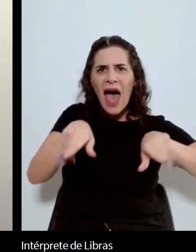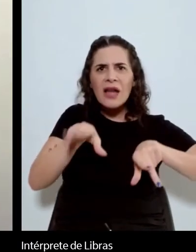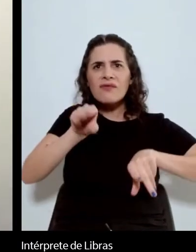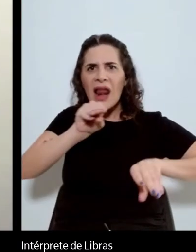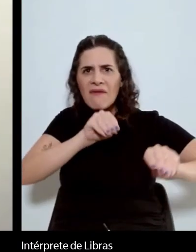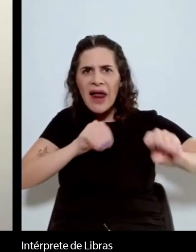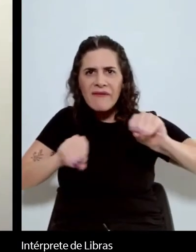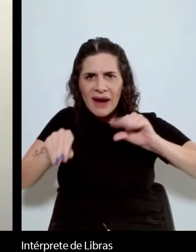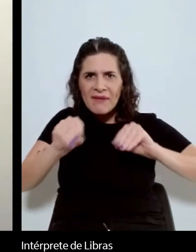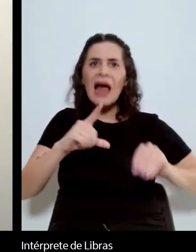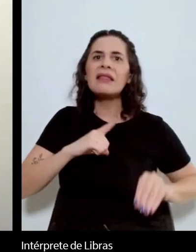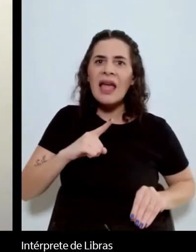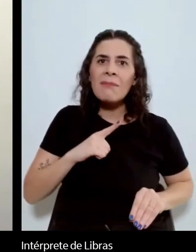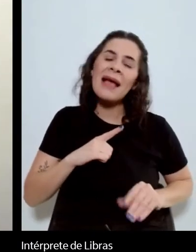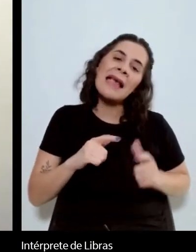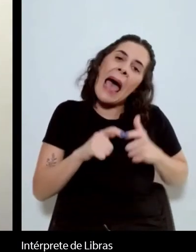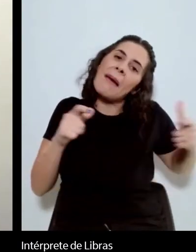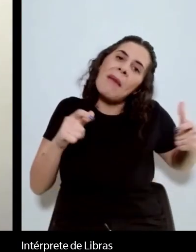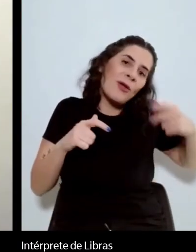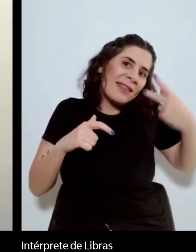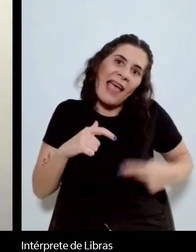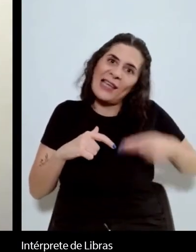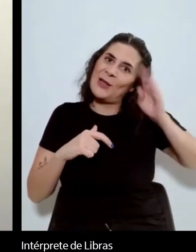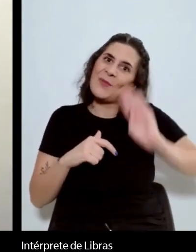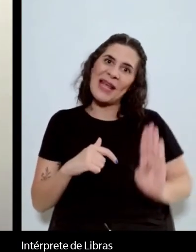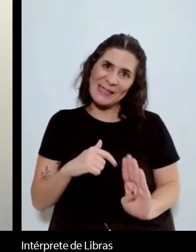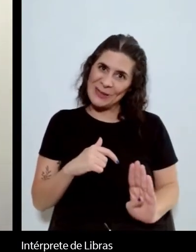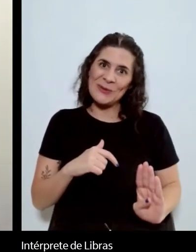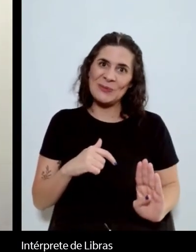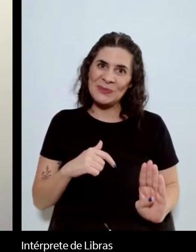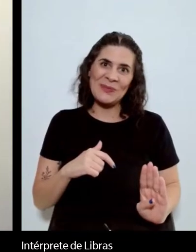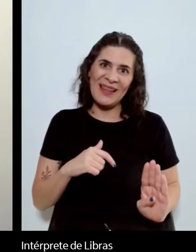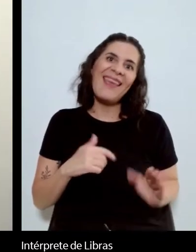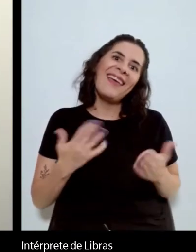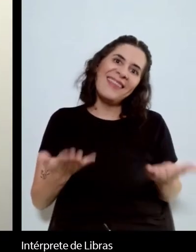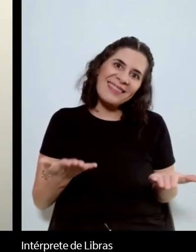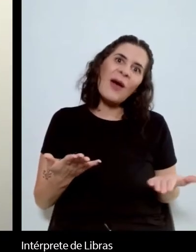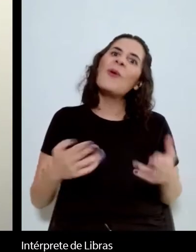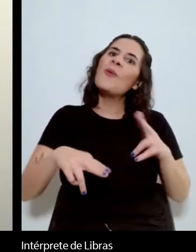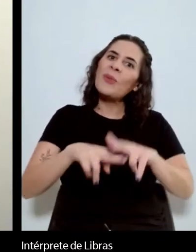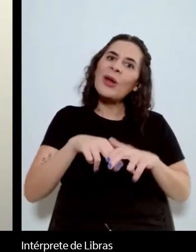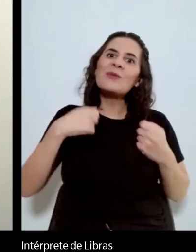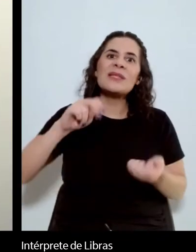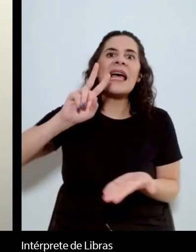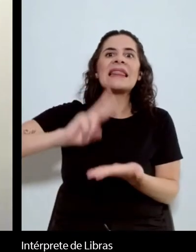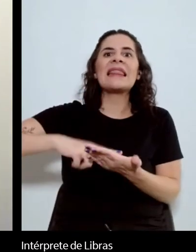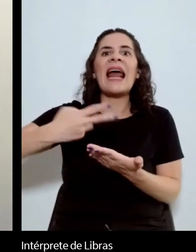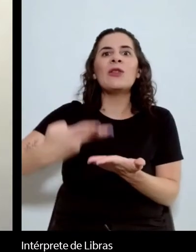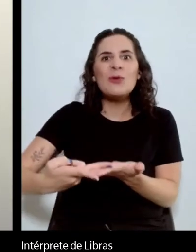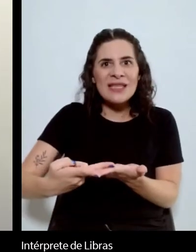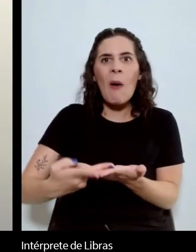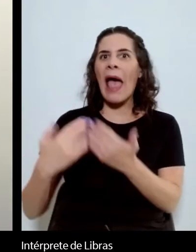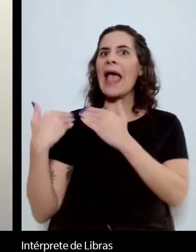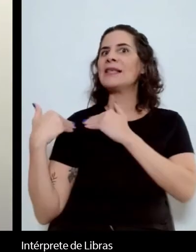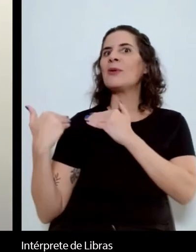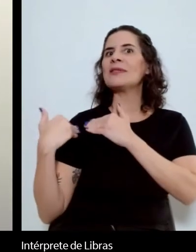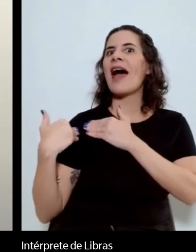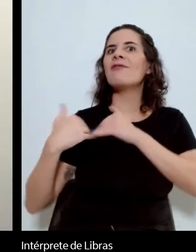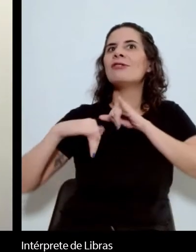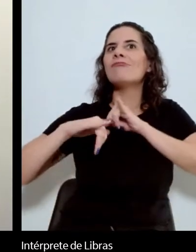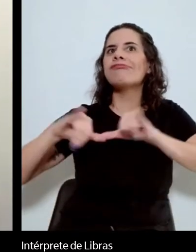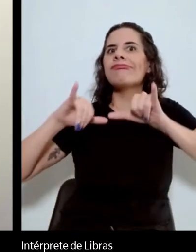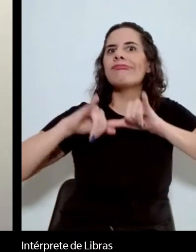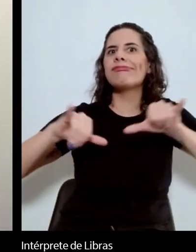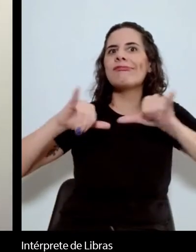de português estão no Brasil, então, resta, portanto, a tradução, esse papel de divulgação da literatura